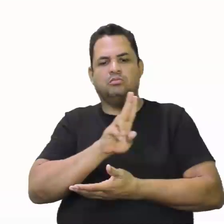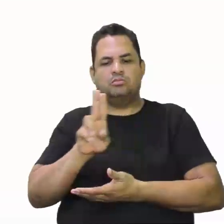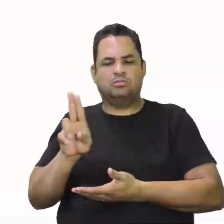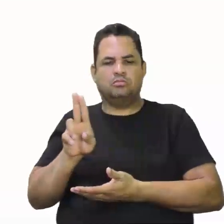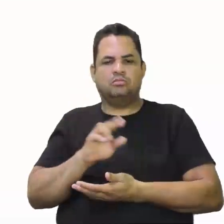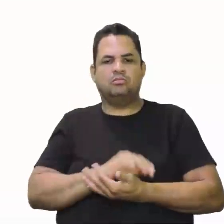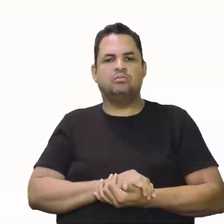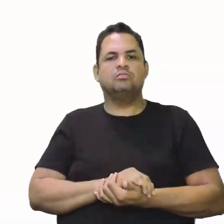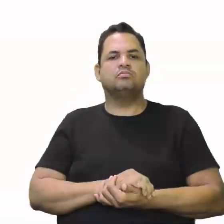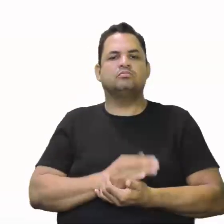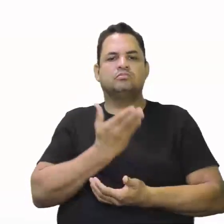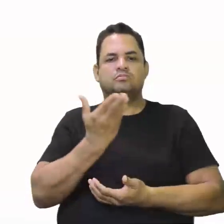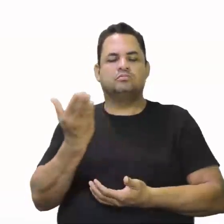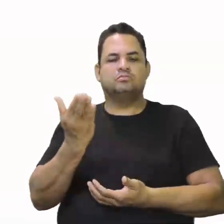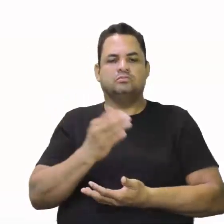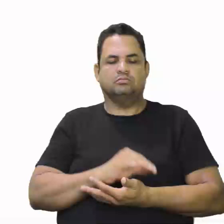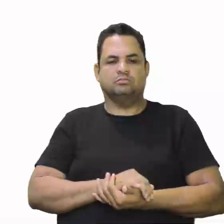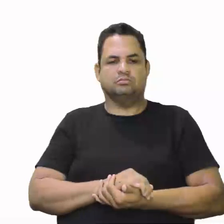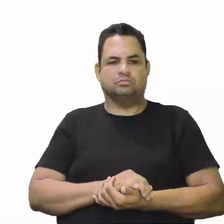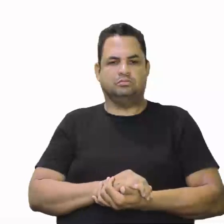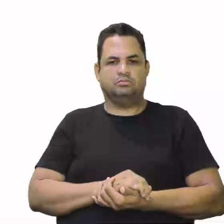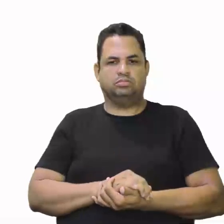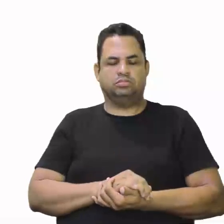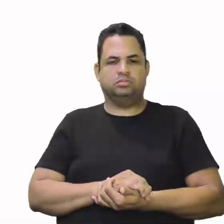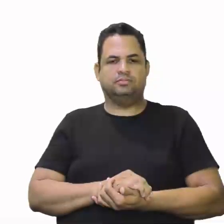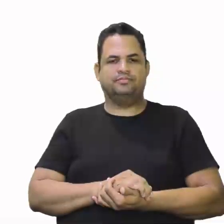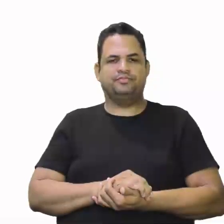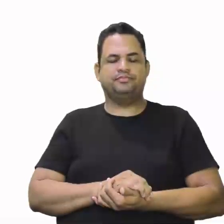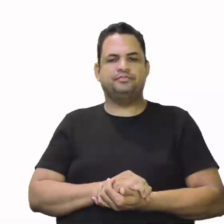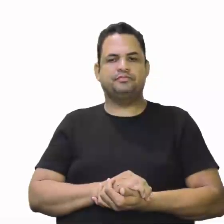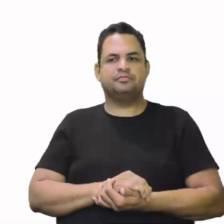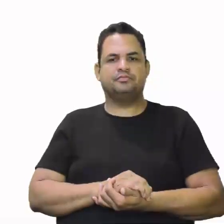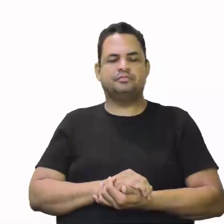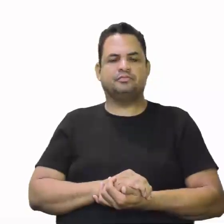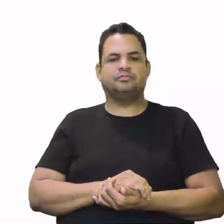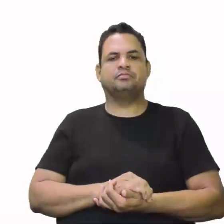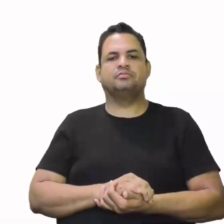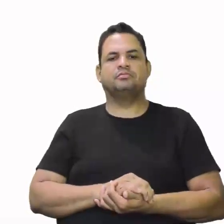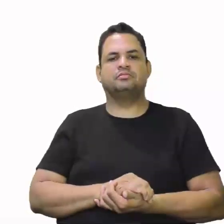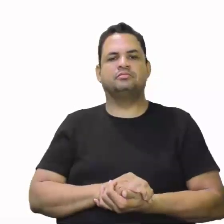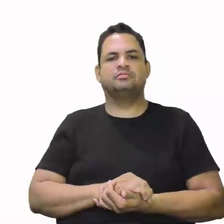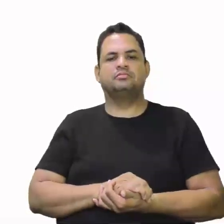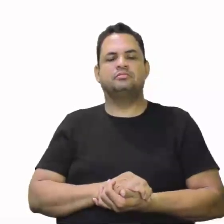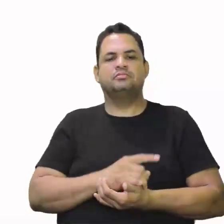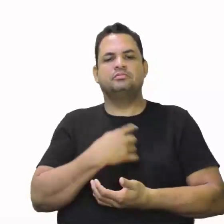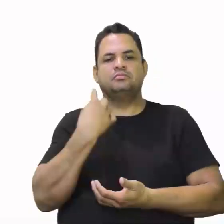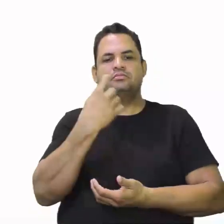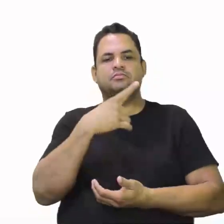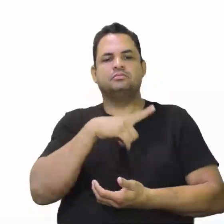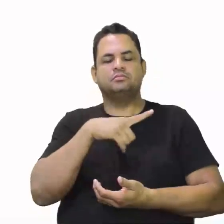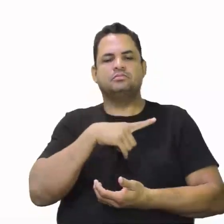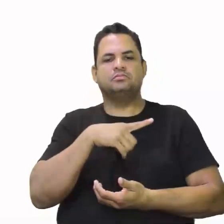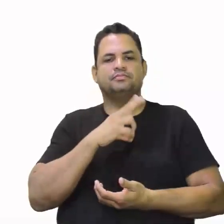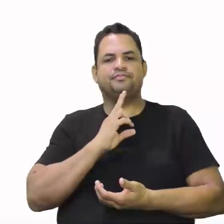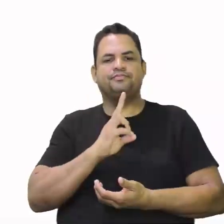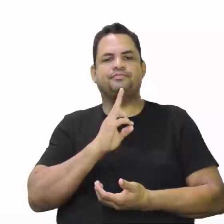indígena. Ou índio, como queira colocar. Então, temos aqui um processo,